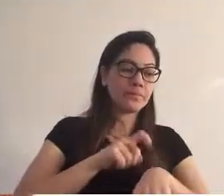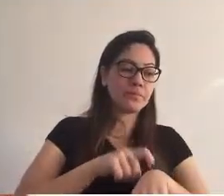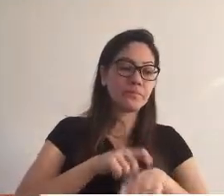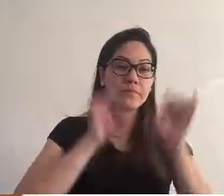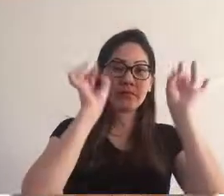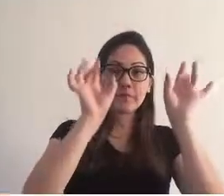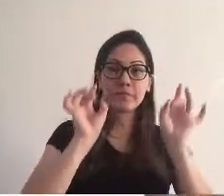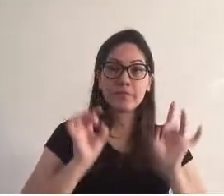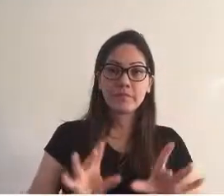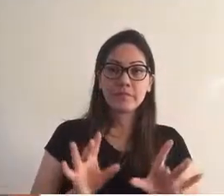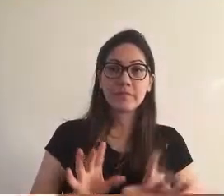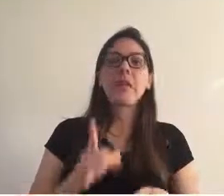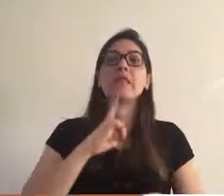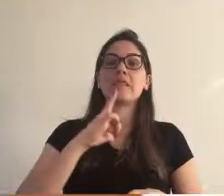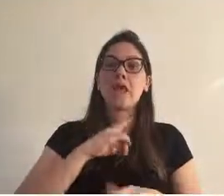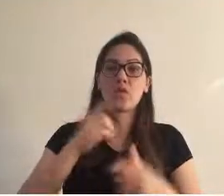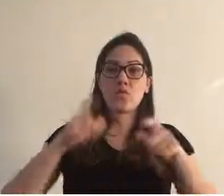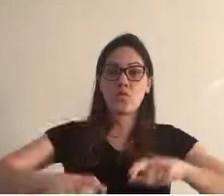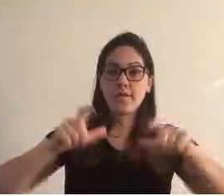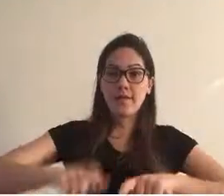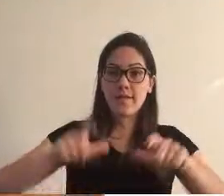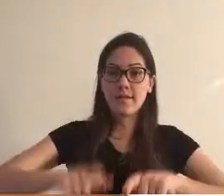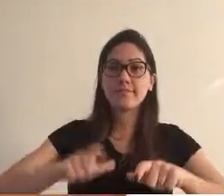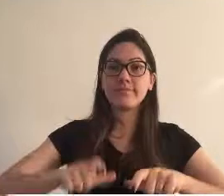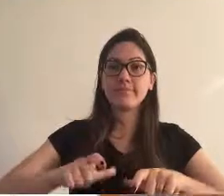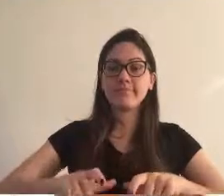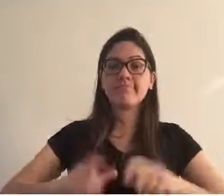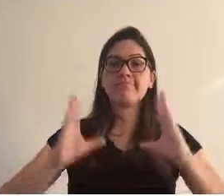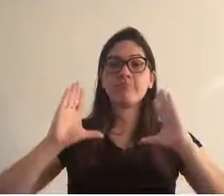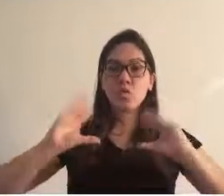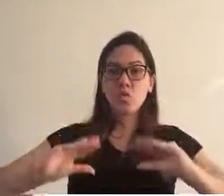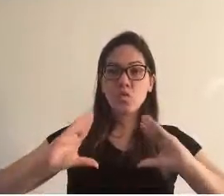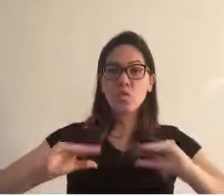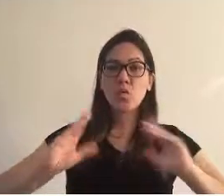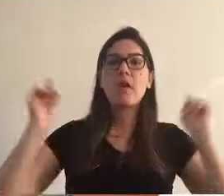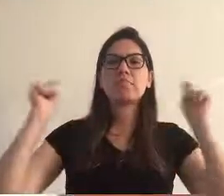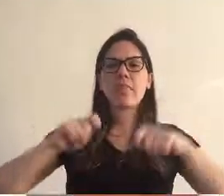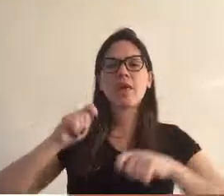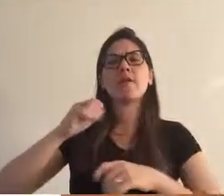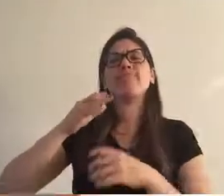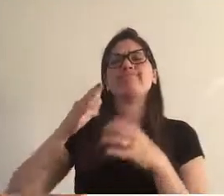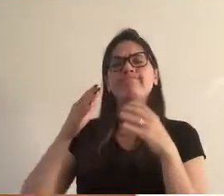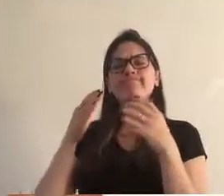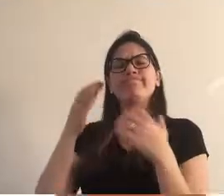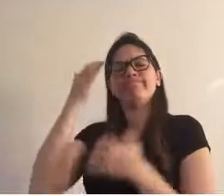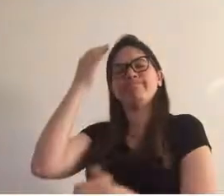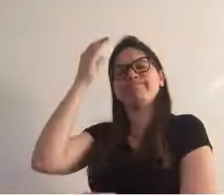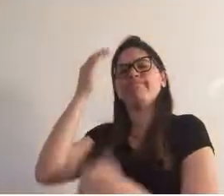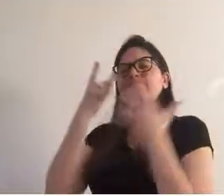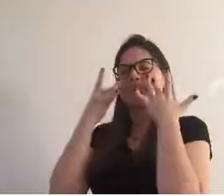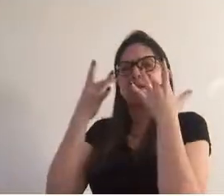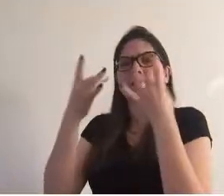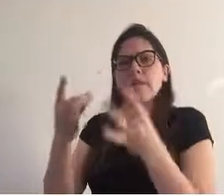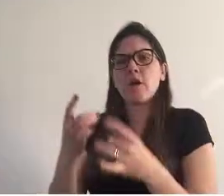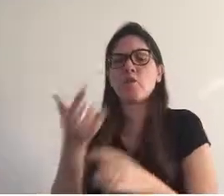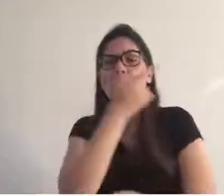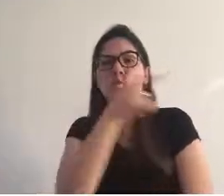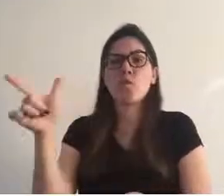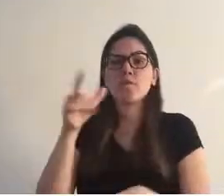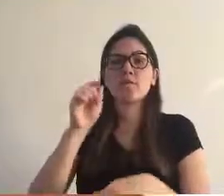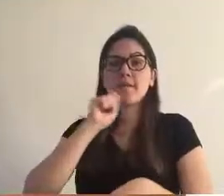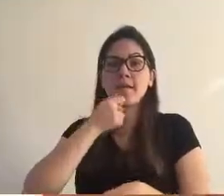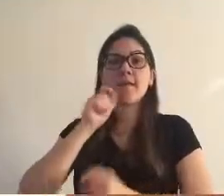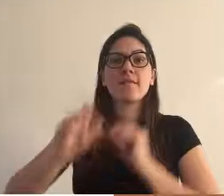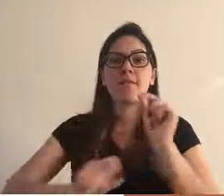nos livrando das distrações. Tem um local sossegado, confortável e que permita concentração. O outro segredo é o velho